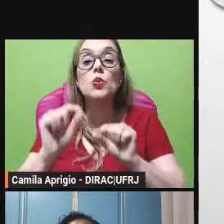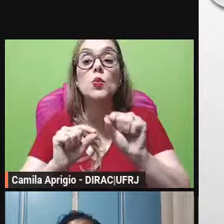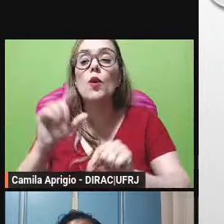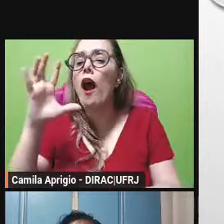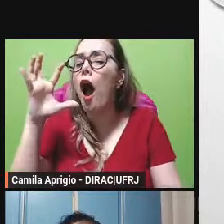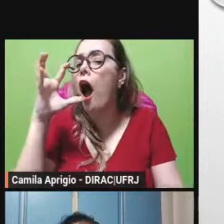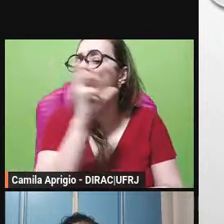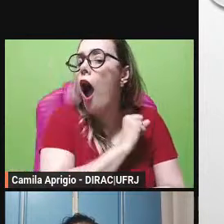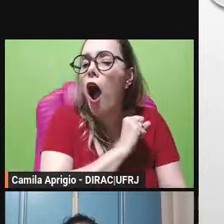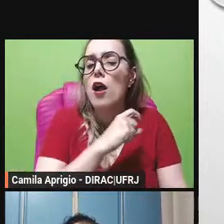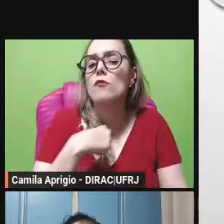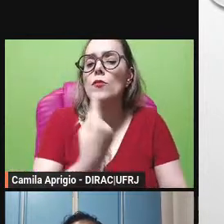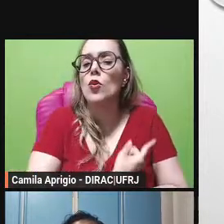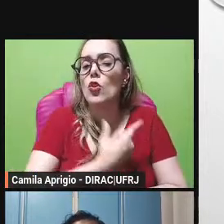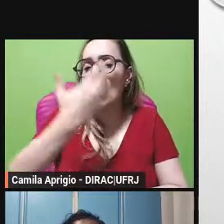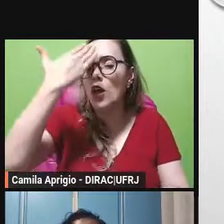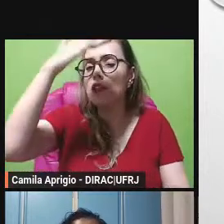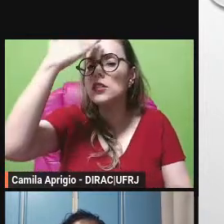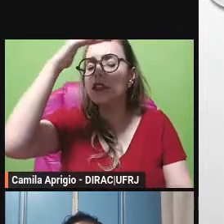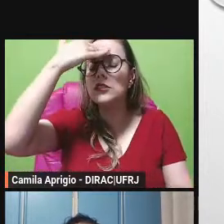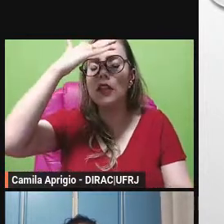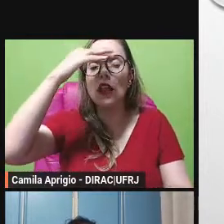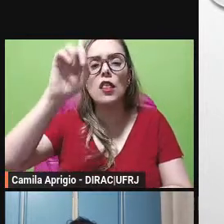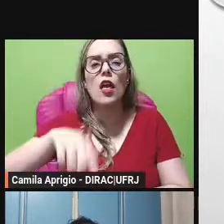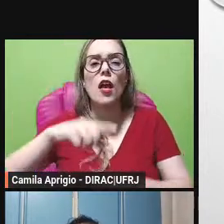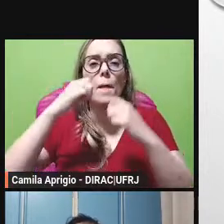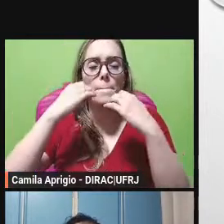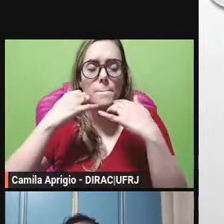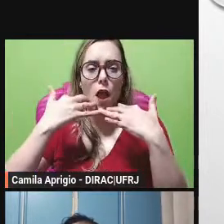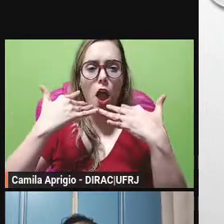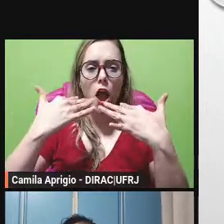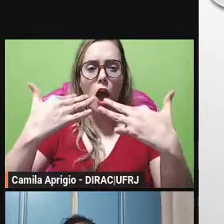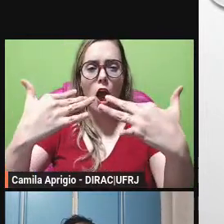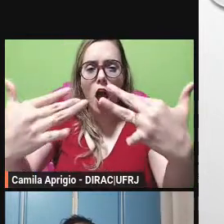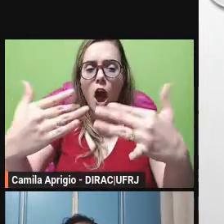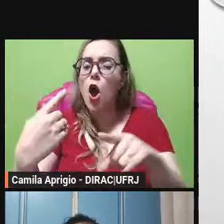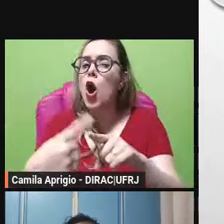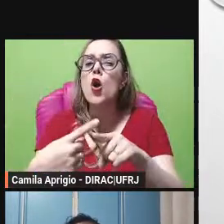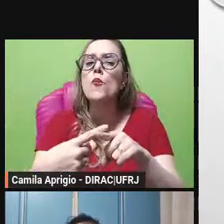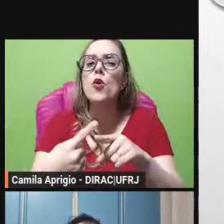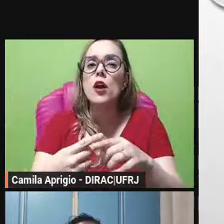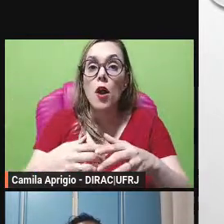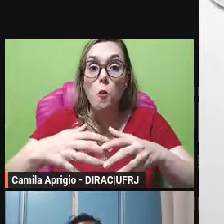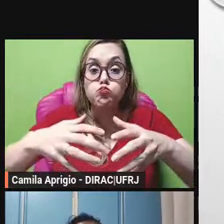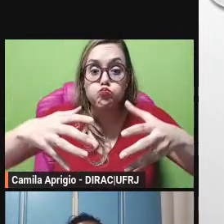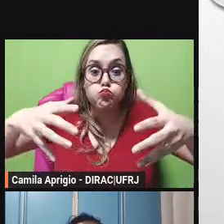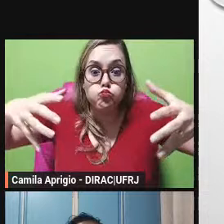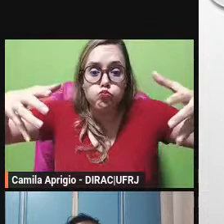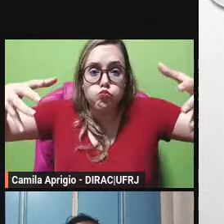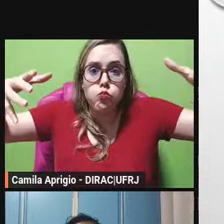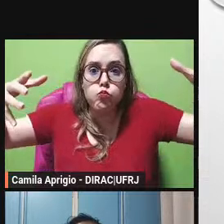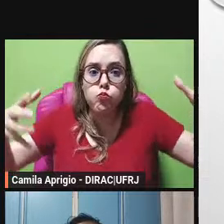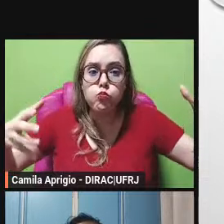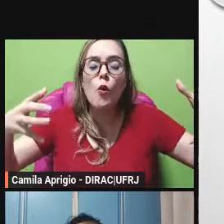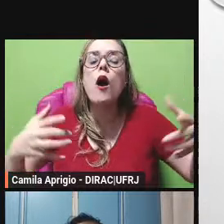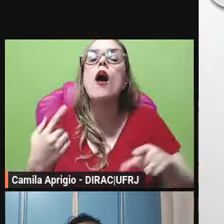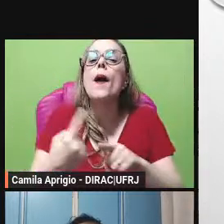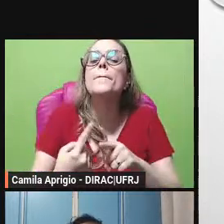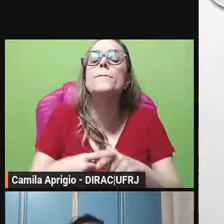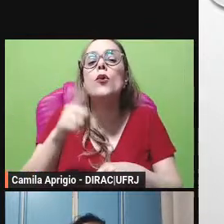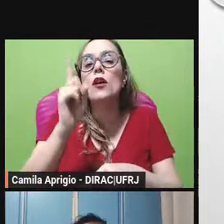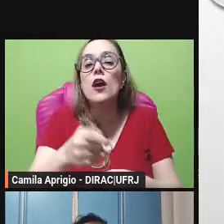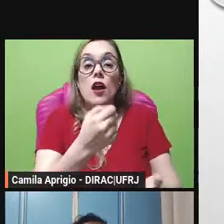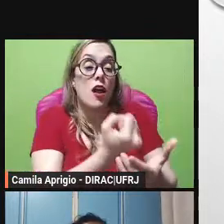ampliação porque o público se amplia né porque além de ser usada na alfabetização uma fábula foi